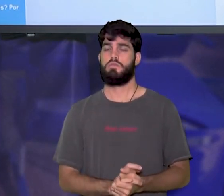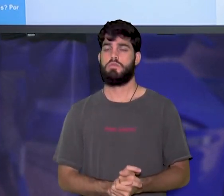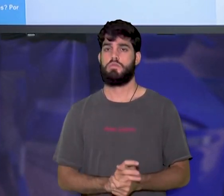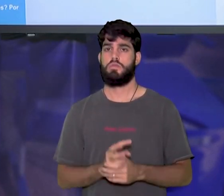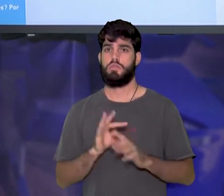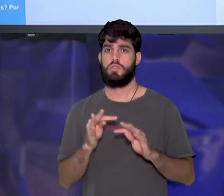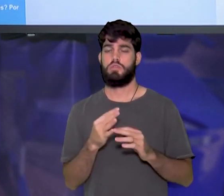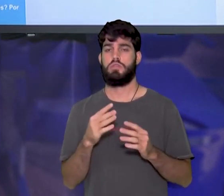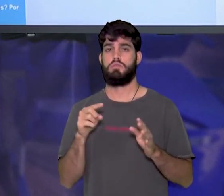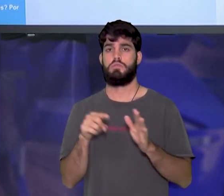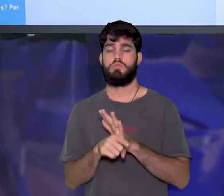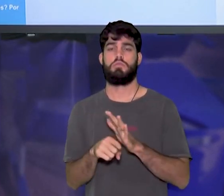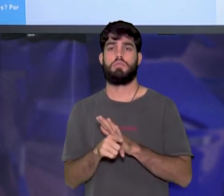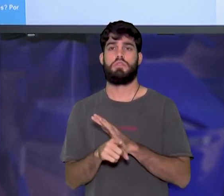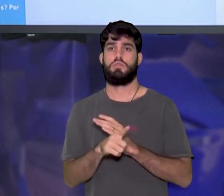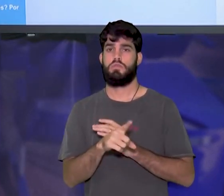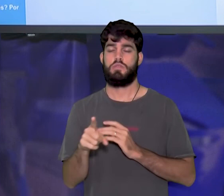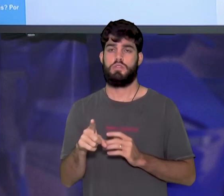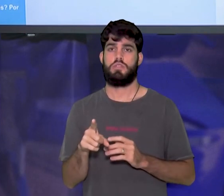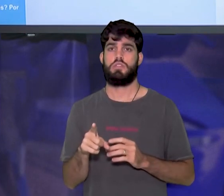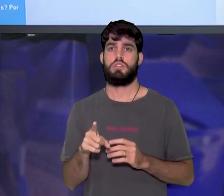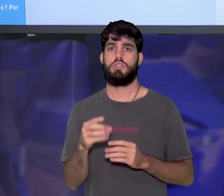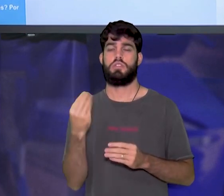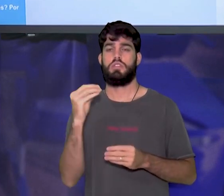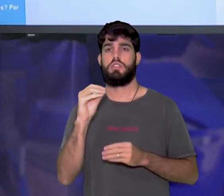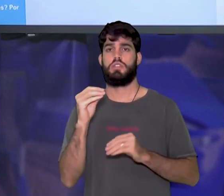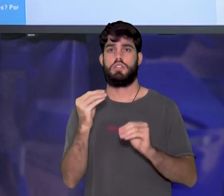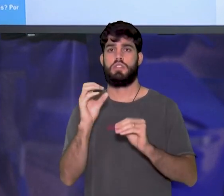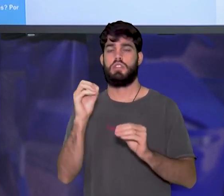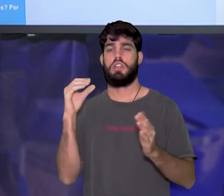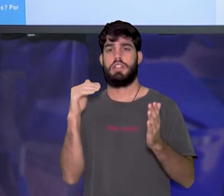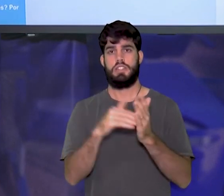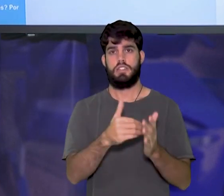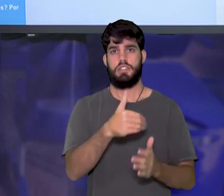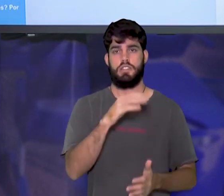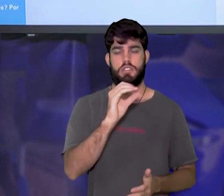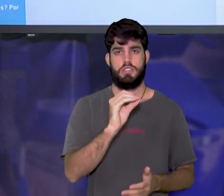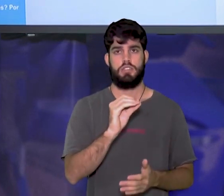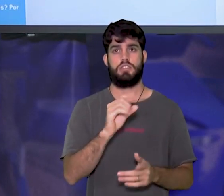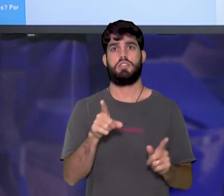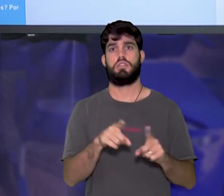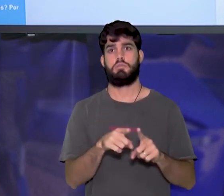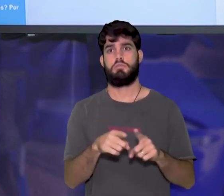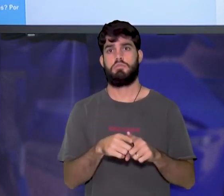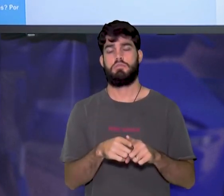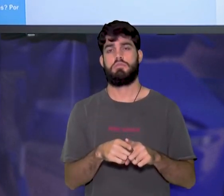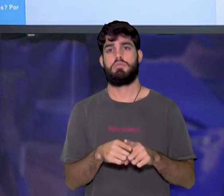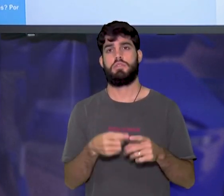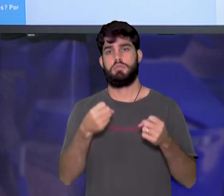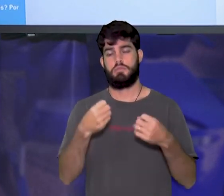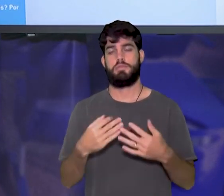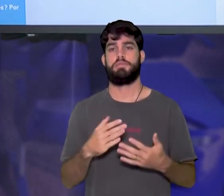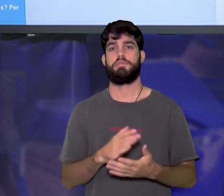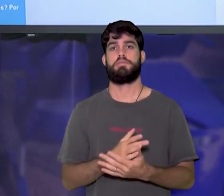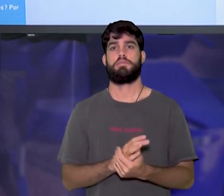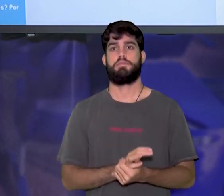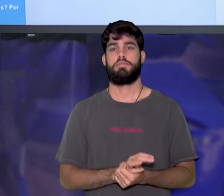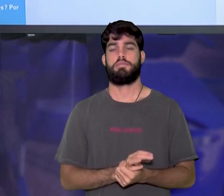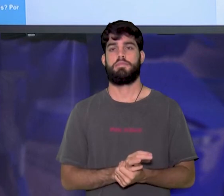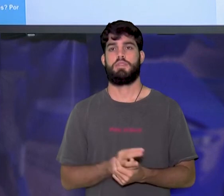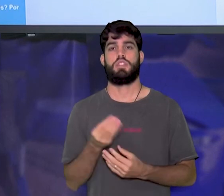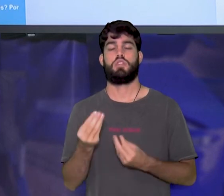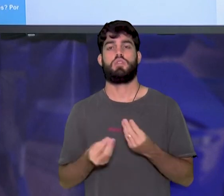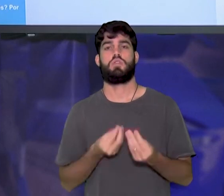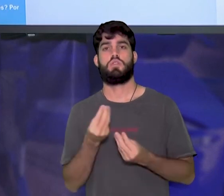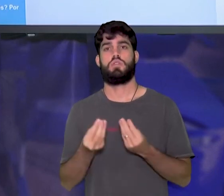essas questões, vocês iriam atribuir a nota de 0 a 10 e justificá-la, de acordo com como foi